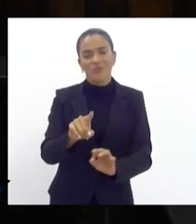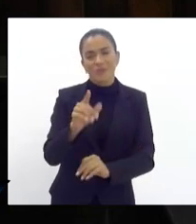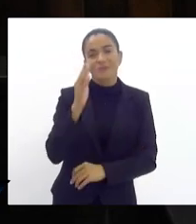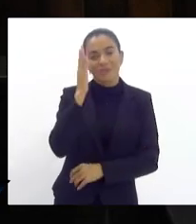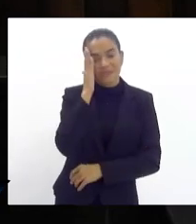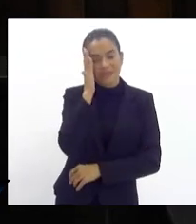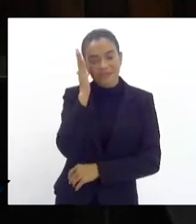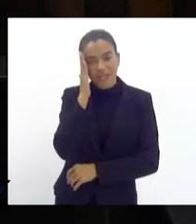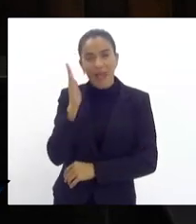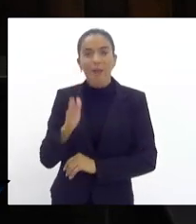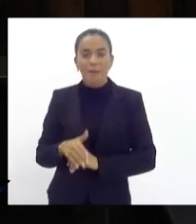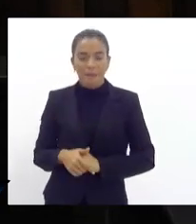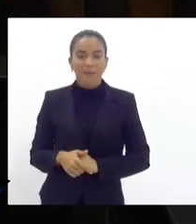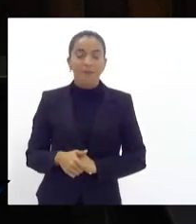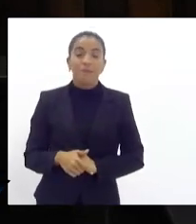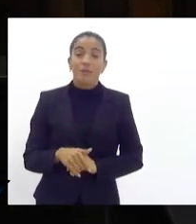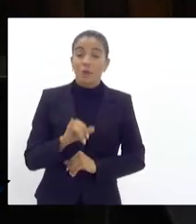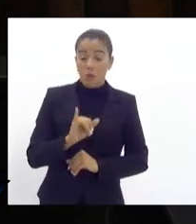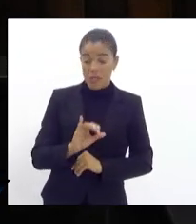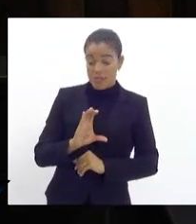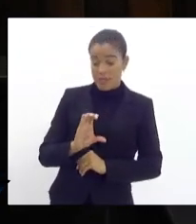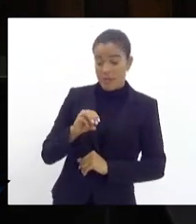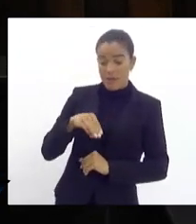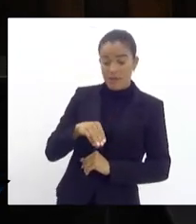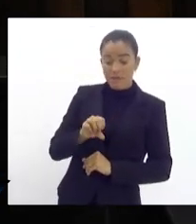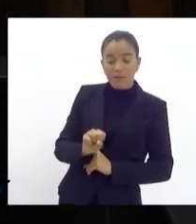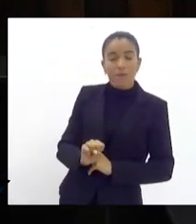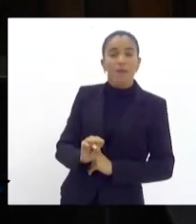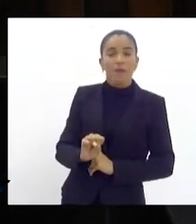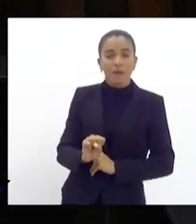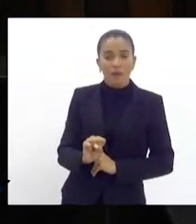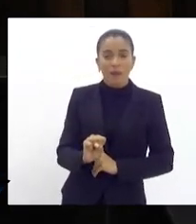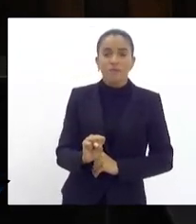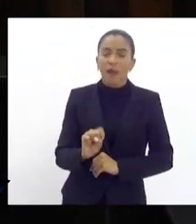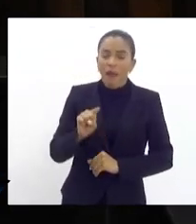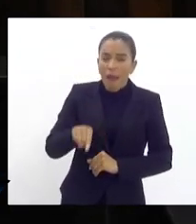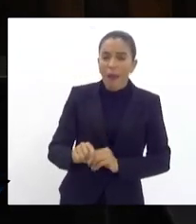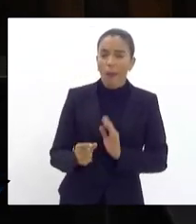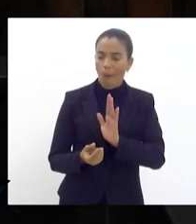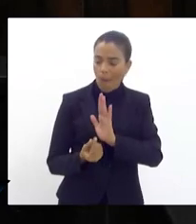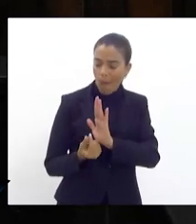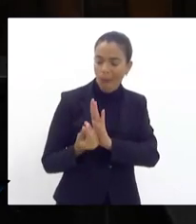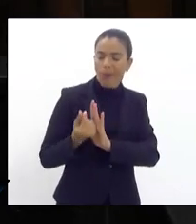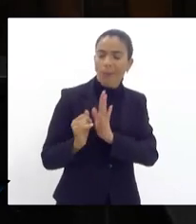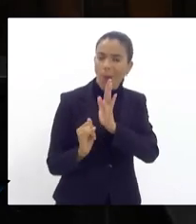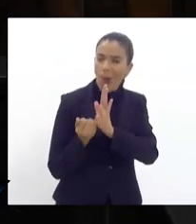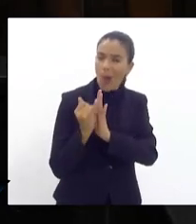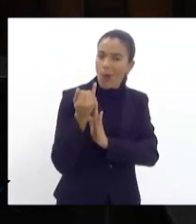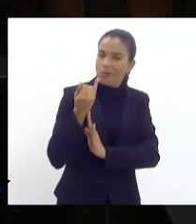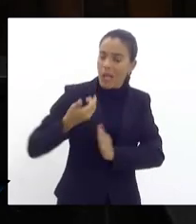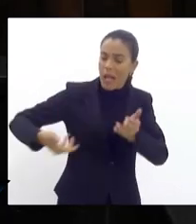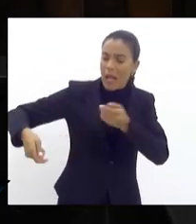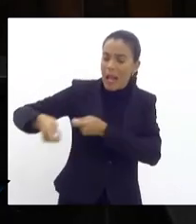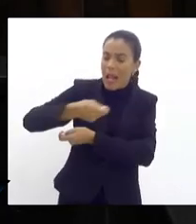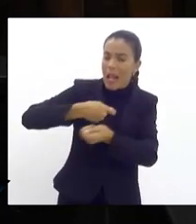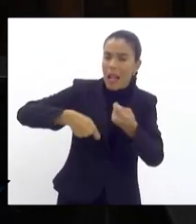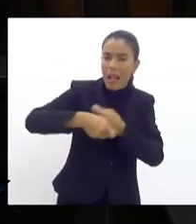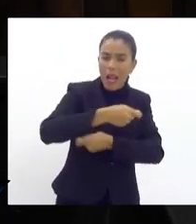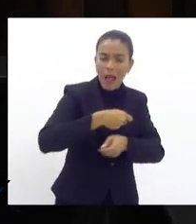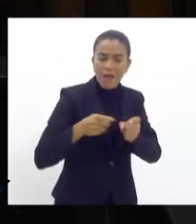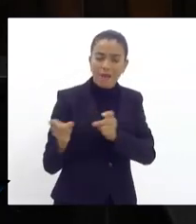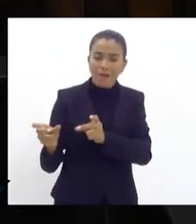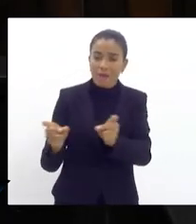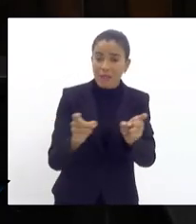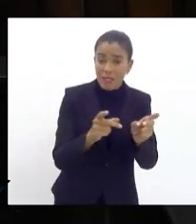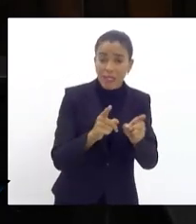que o ICMS é um imposto sobre circulação de mercadoria e serviço.